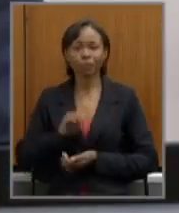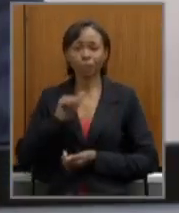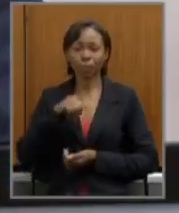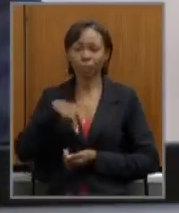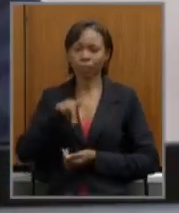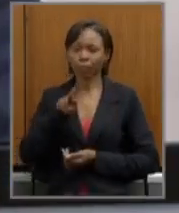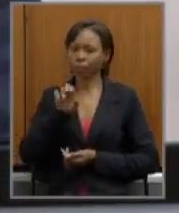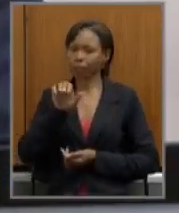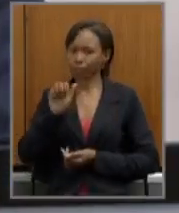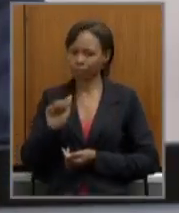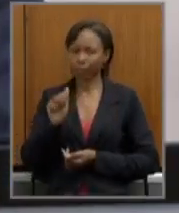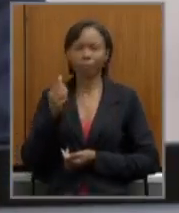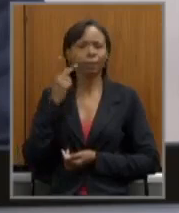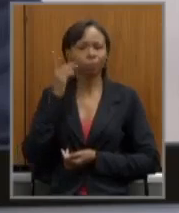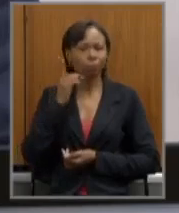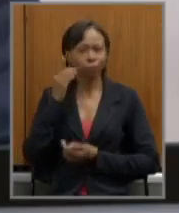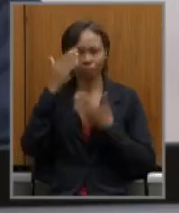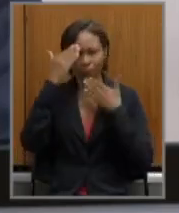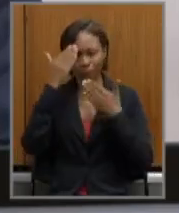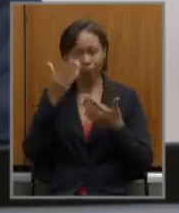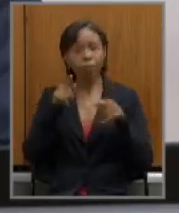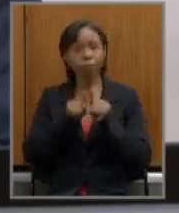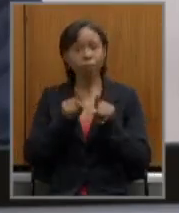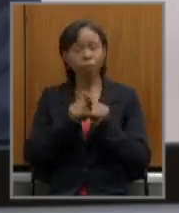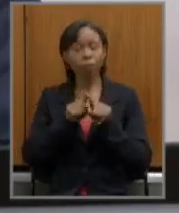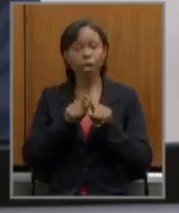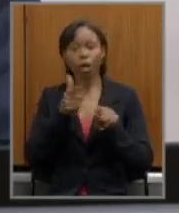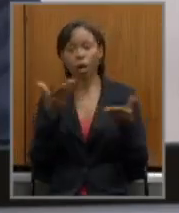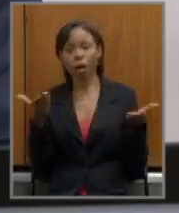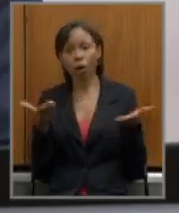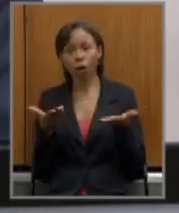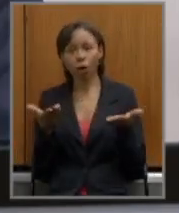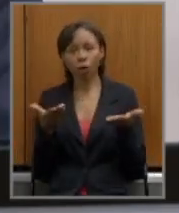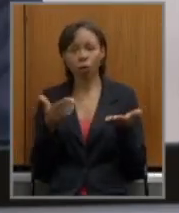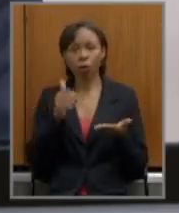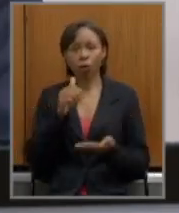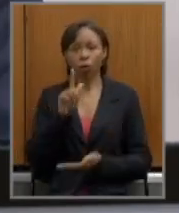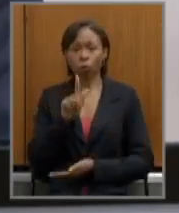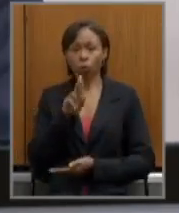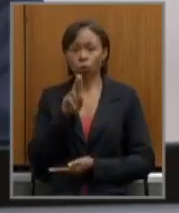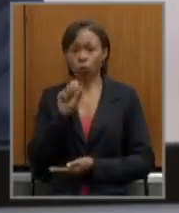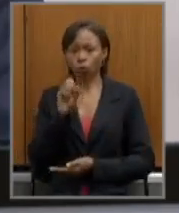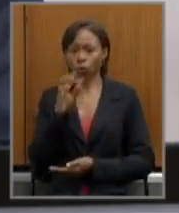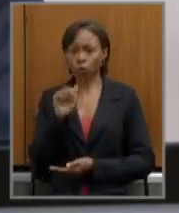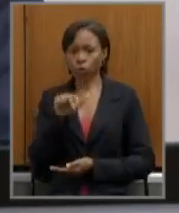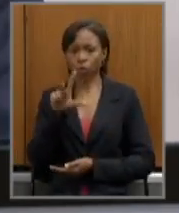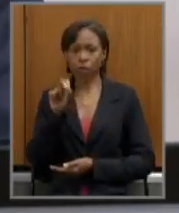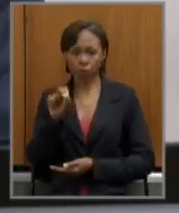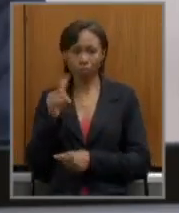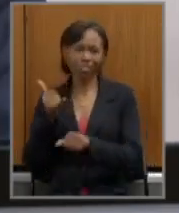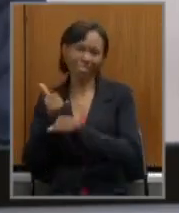Andréia na sequência deputado Gustavo Valadares na sua ausência